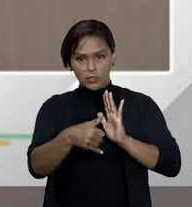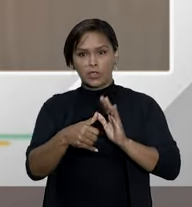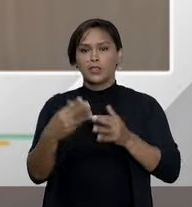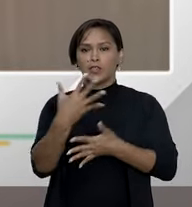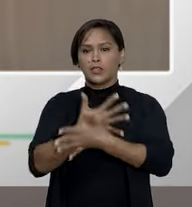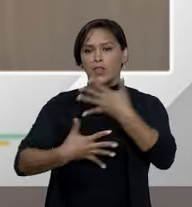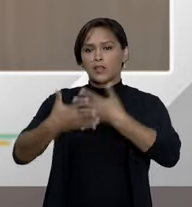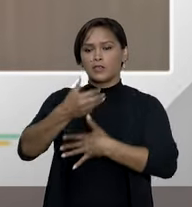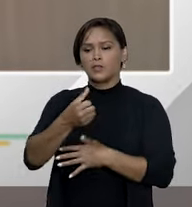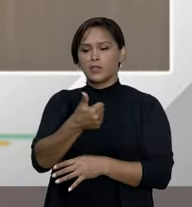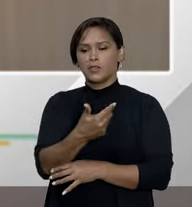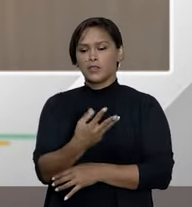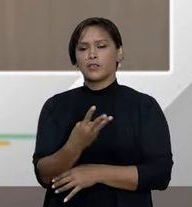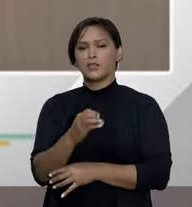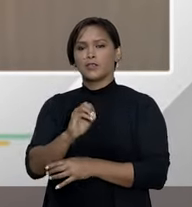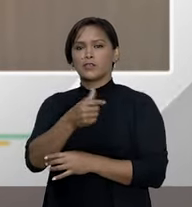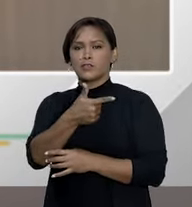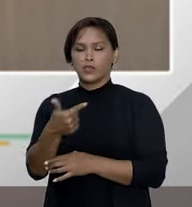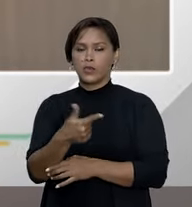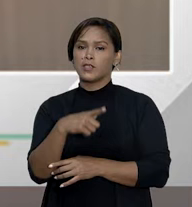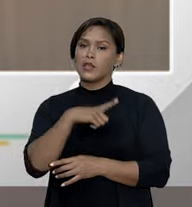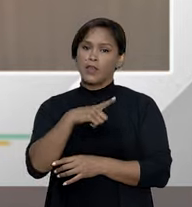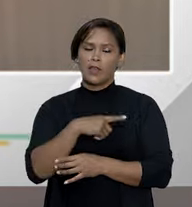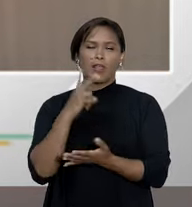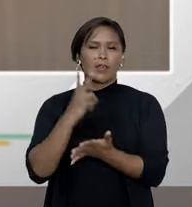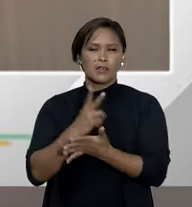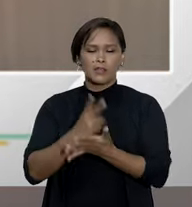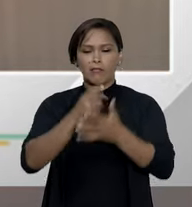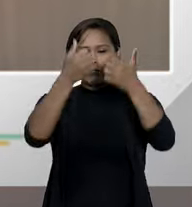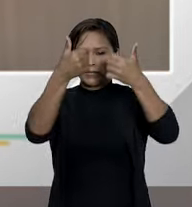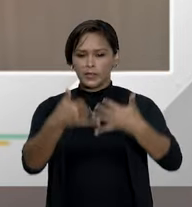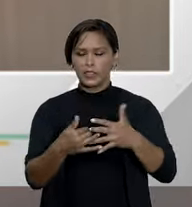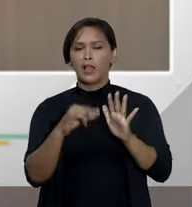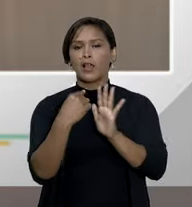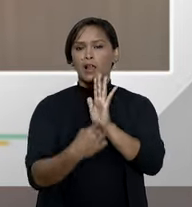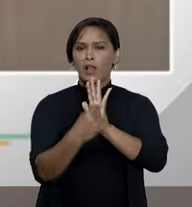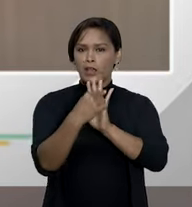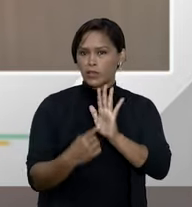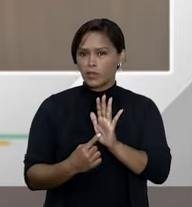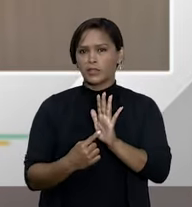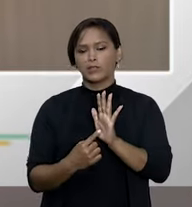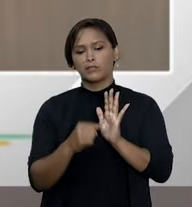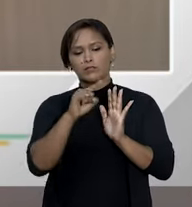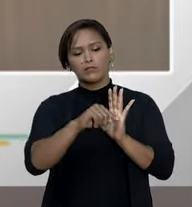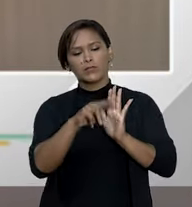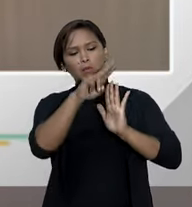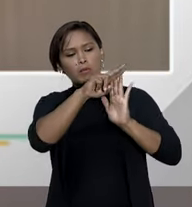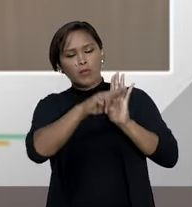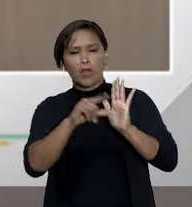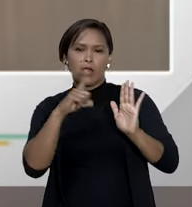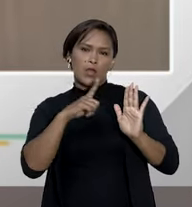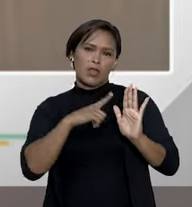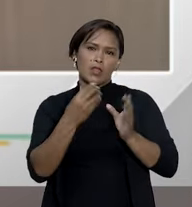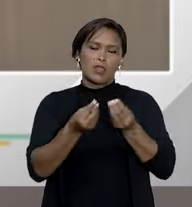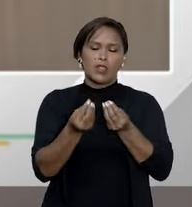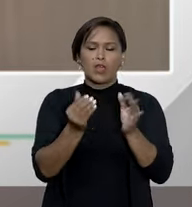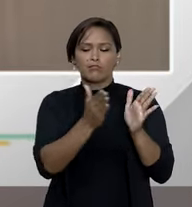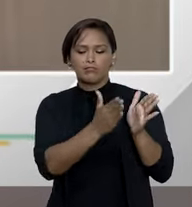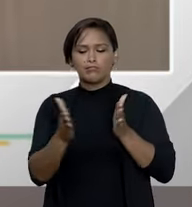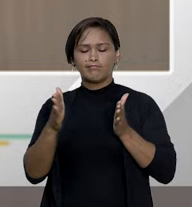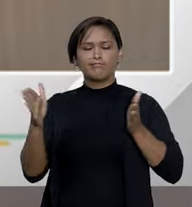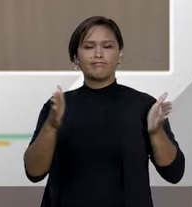súmula 302, e tem declarado sempre a nulidade dessa cláusula que prevê esse prazo